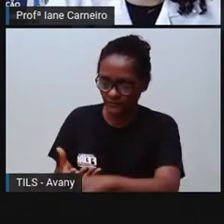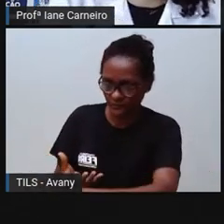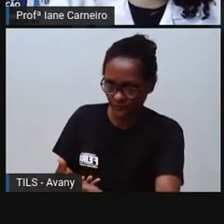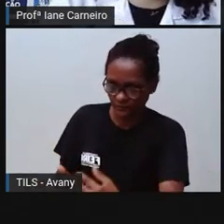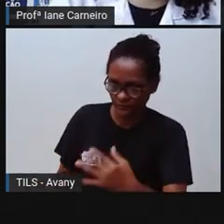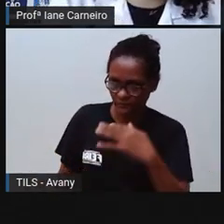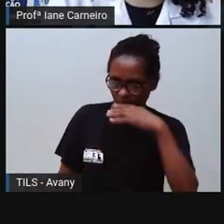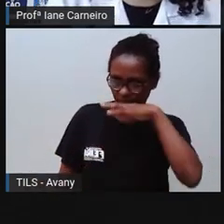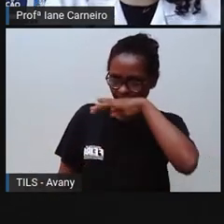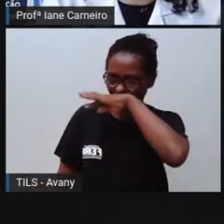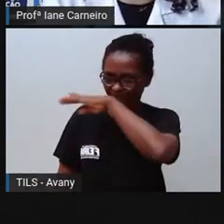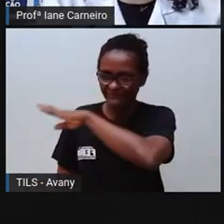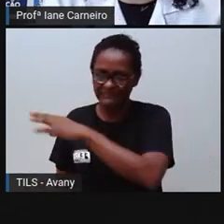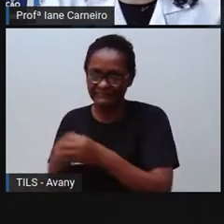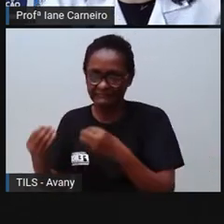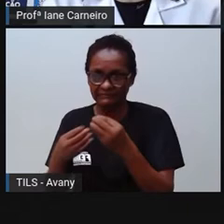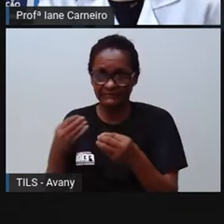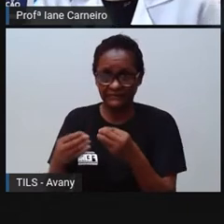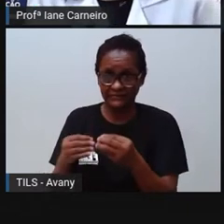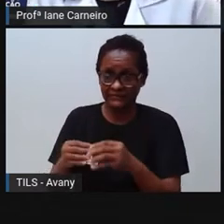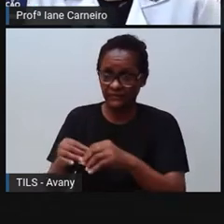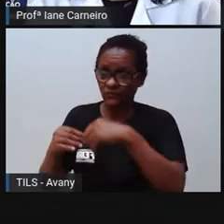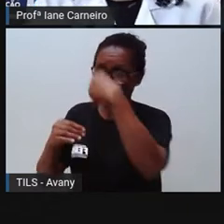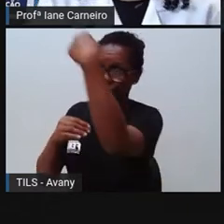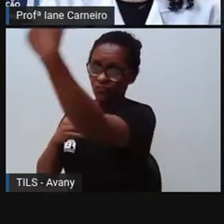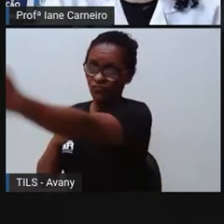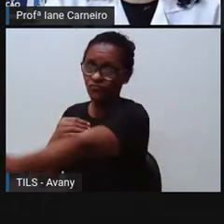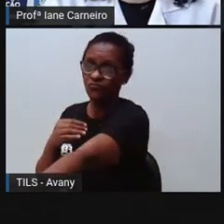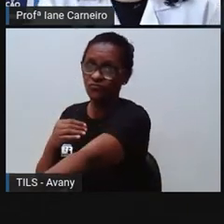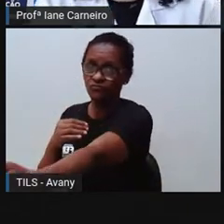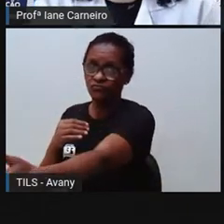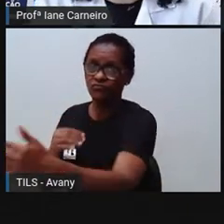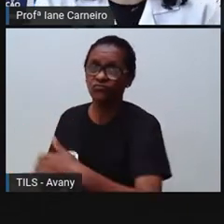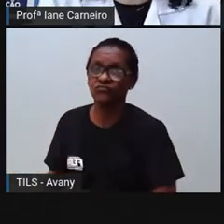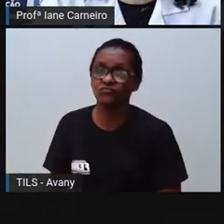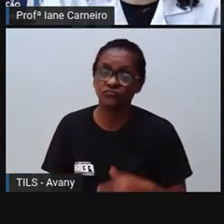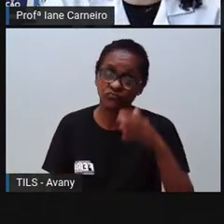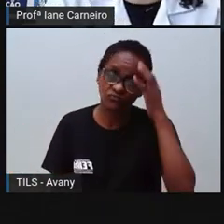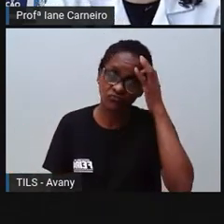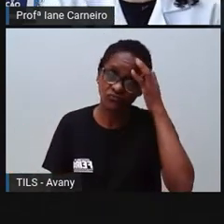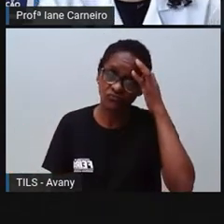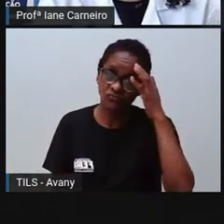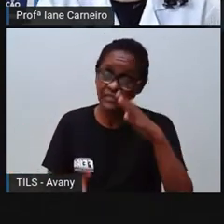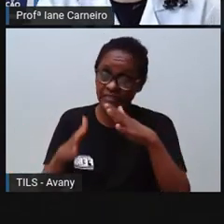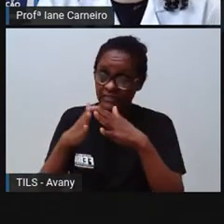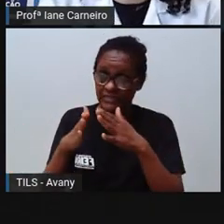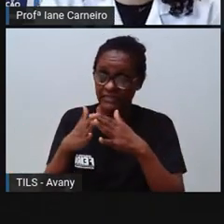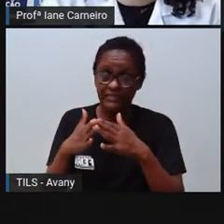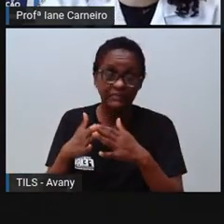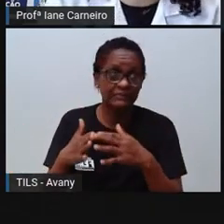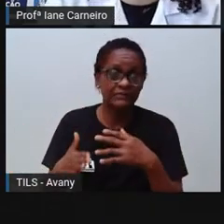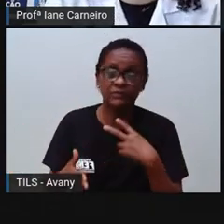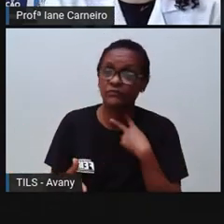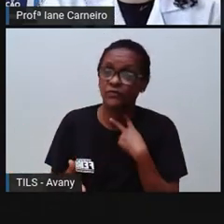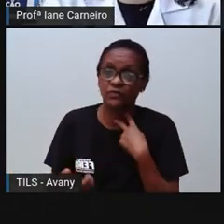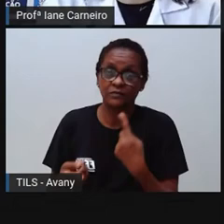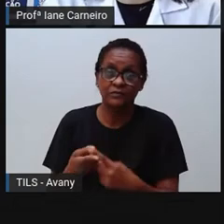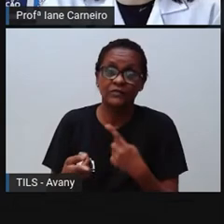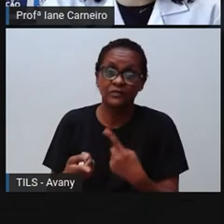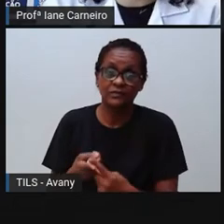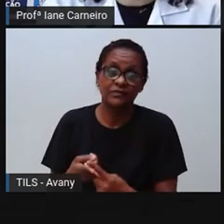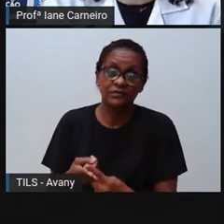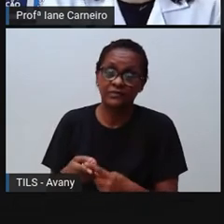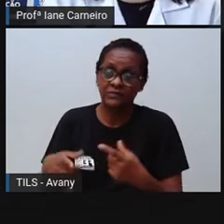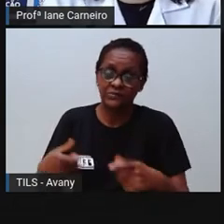nossa cozinha, né, que ele seja guardado lá fora. Muitas casas não conseguem, né, fazer isso. Tem que ter muito cuidado, né, o